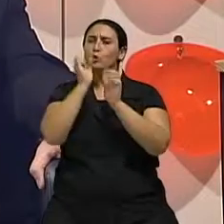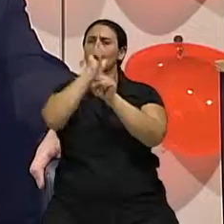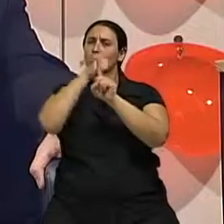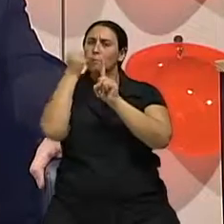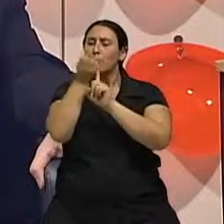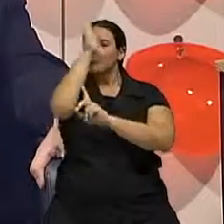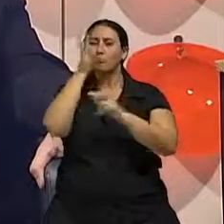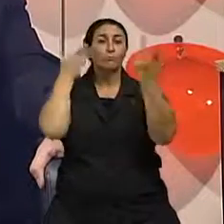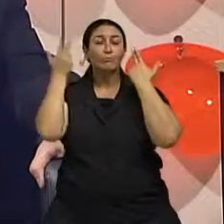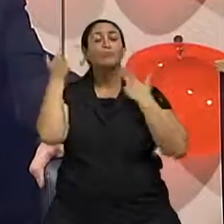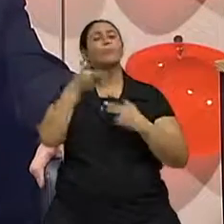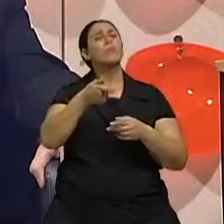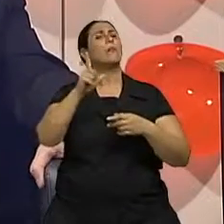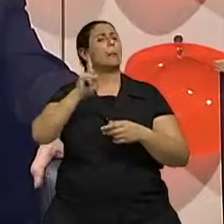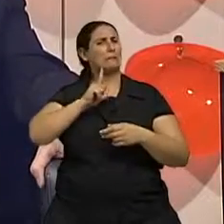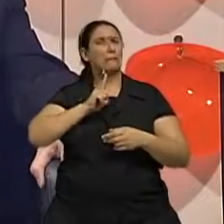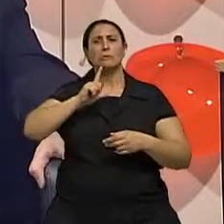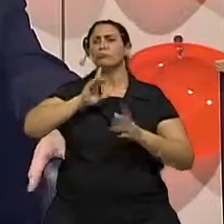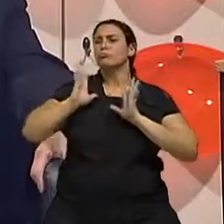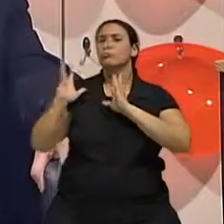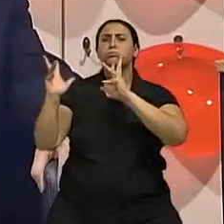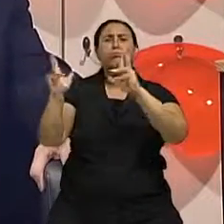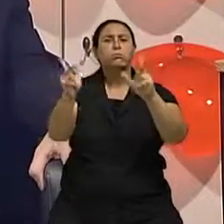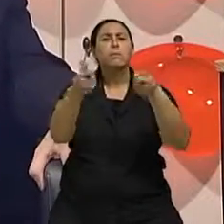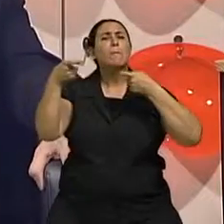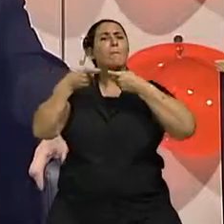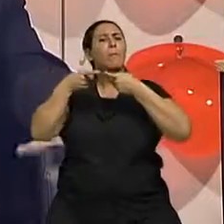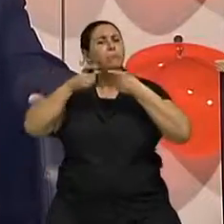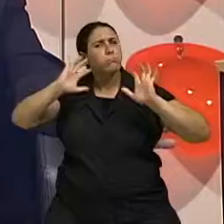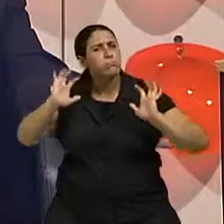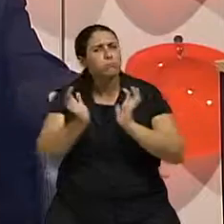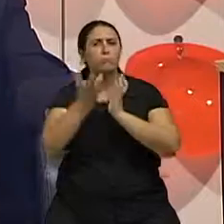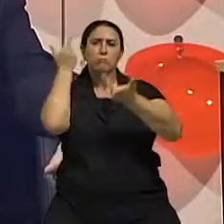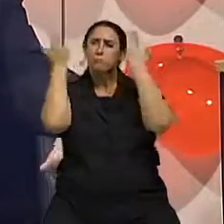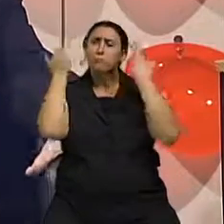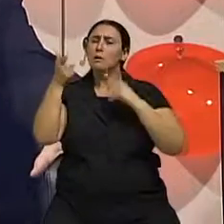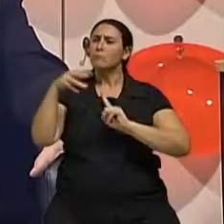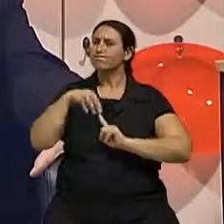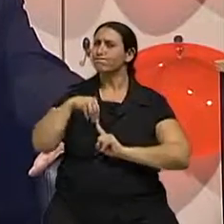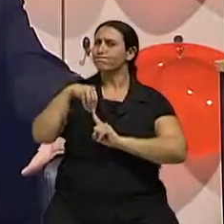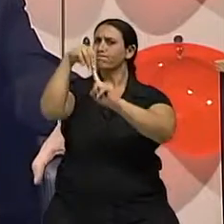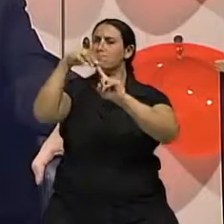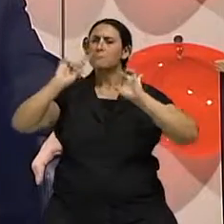titulares, tem todos os médicos que estão começando a especialidade e aí ela pode escolher.